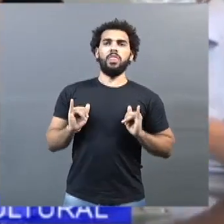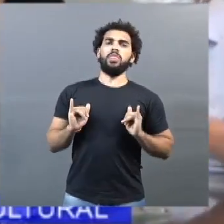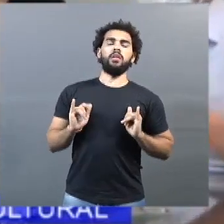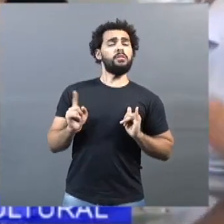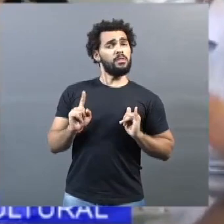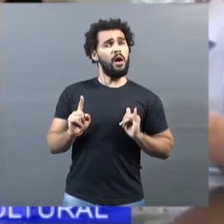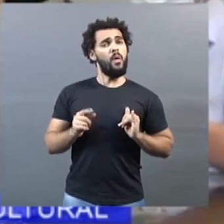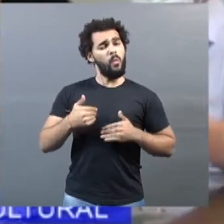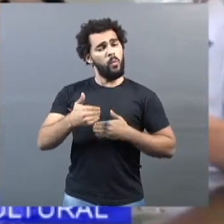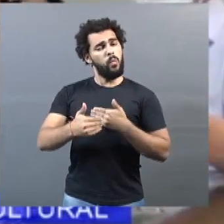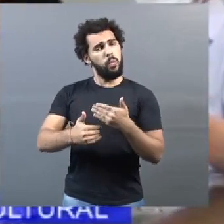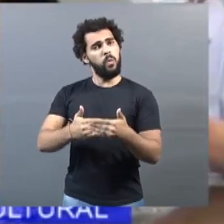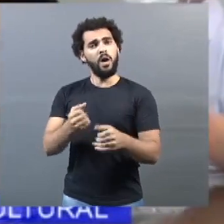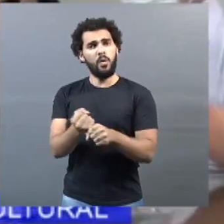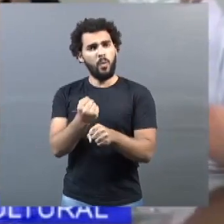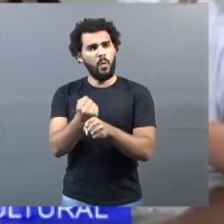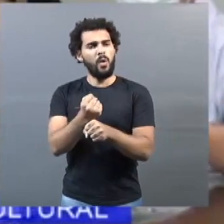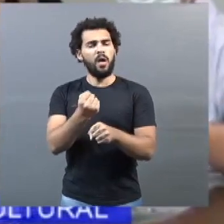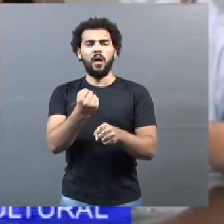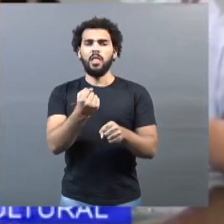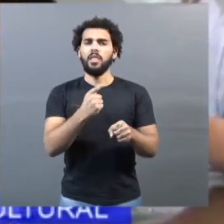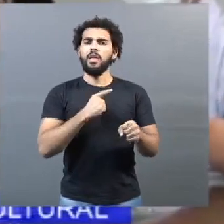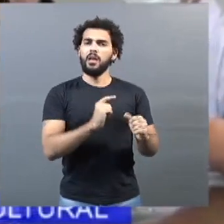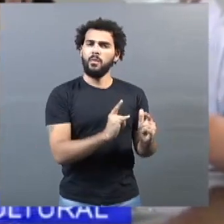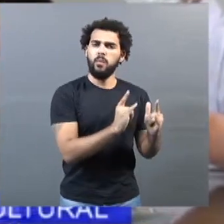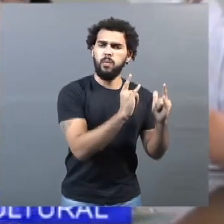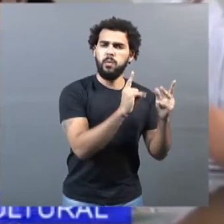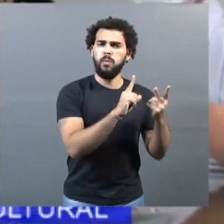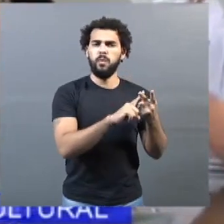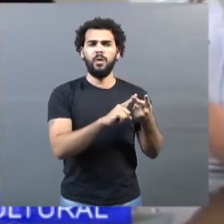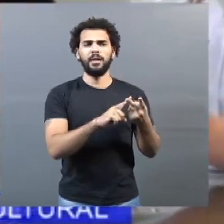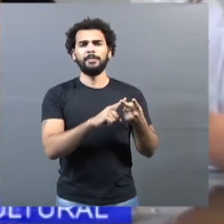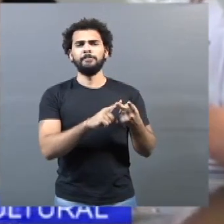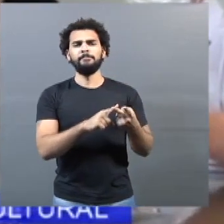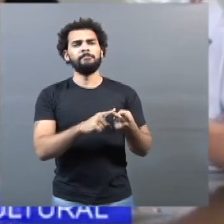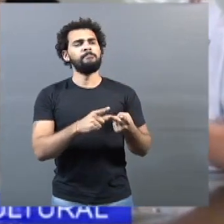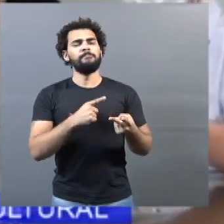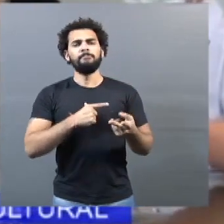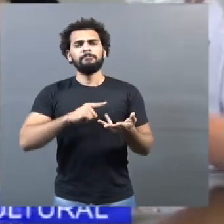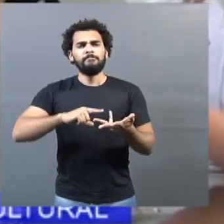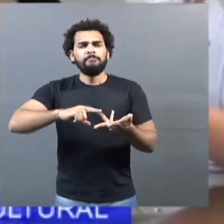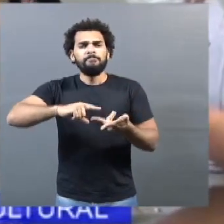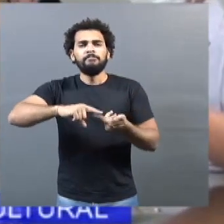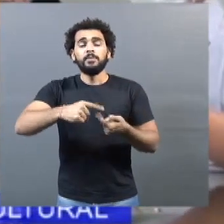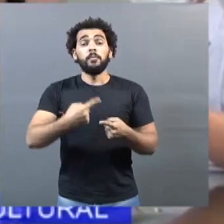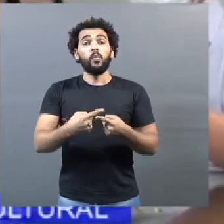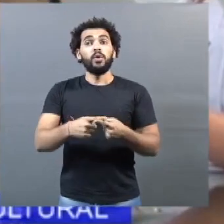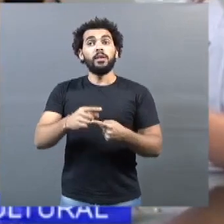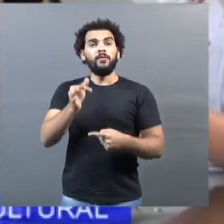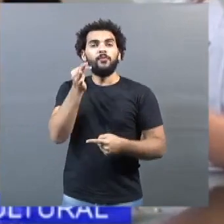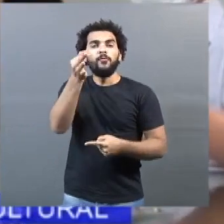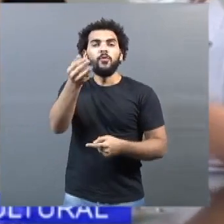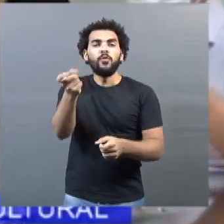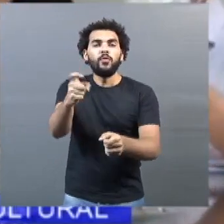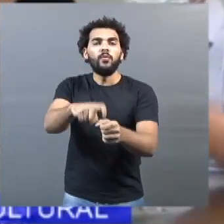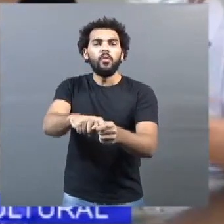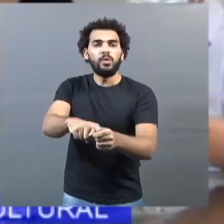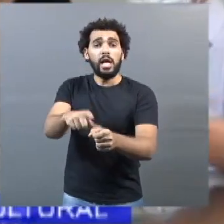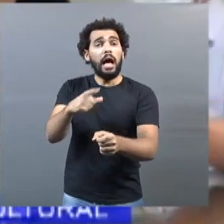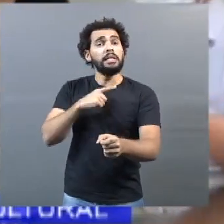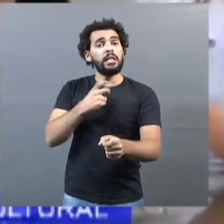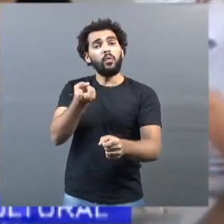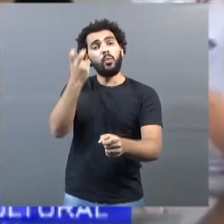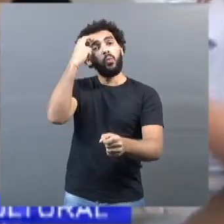reformando, ampliando, se preparando para quando nós voltarmos à atividade, o setor cultura de Uberlândia esteja